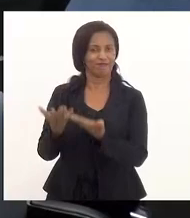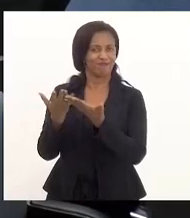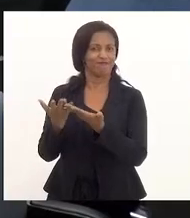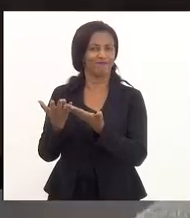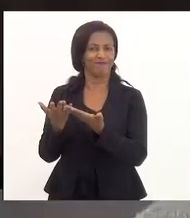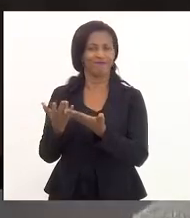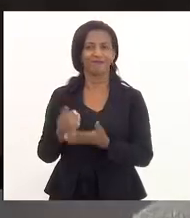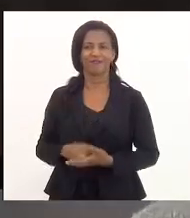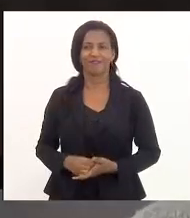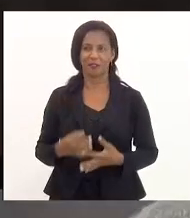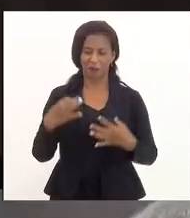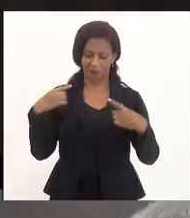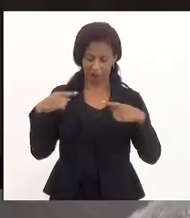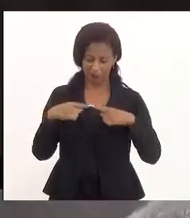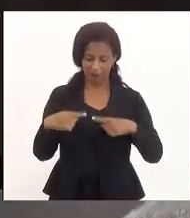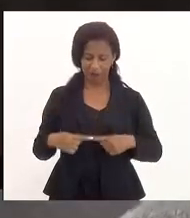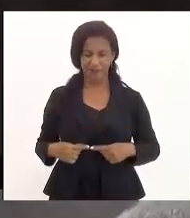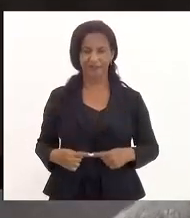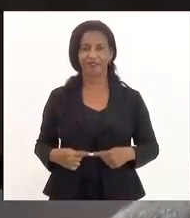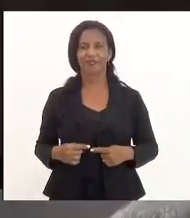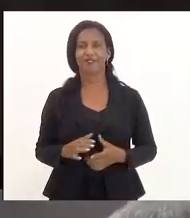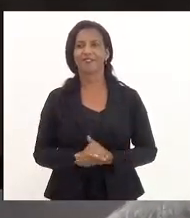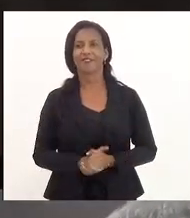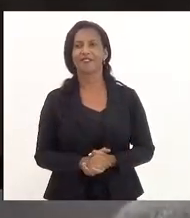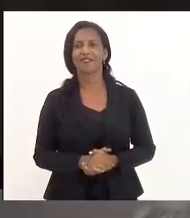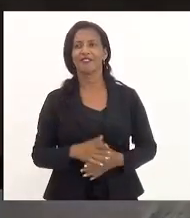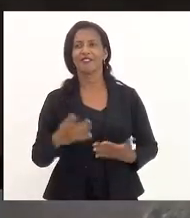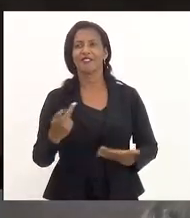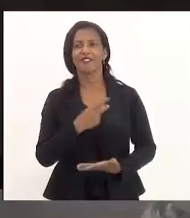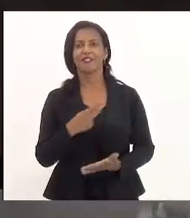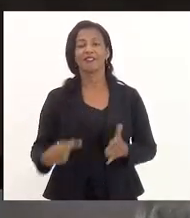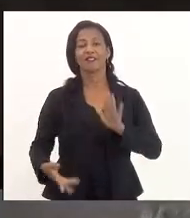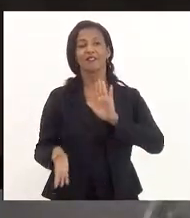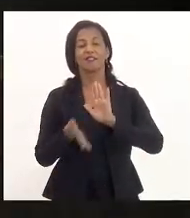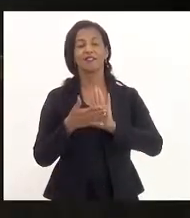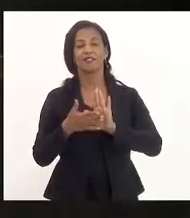Mengão. Sr. Presidente, o parecer?